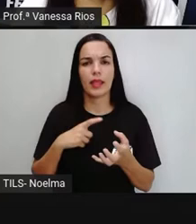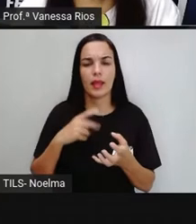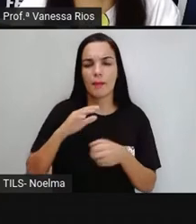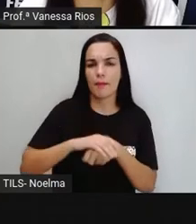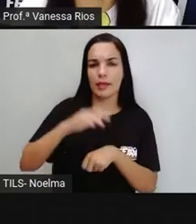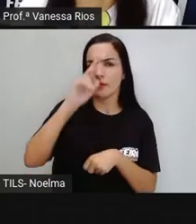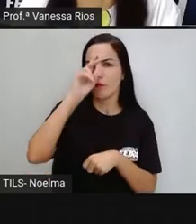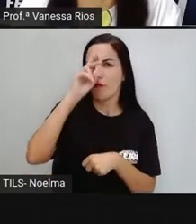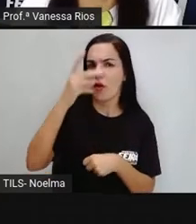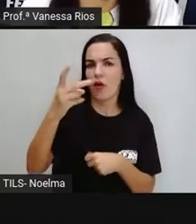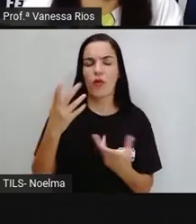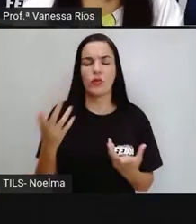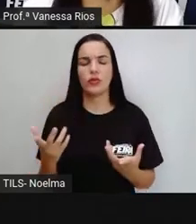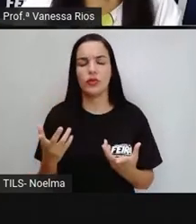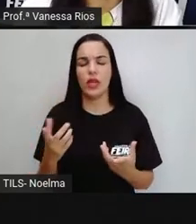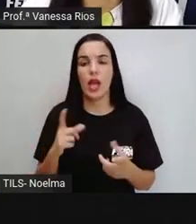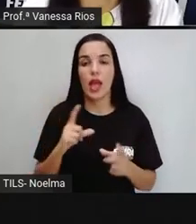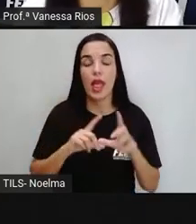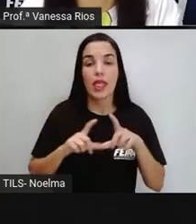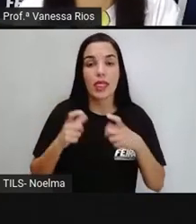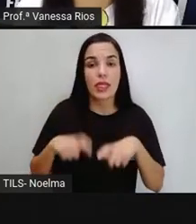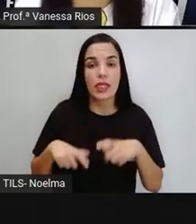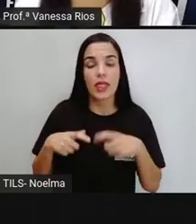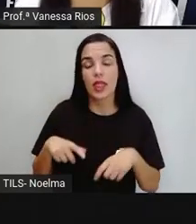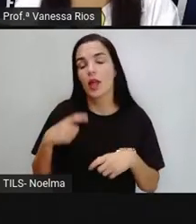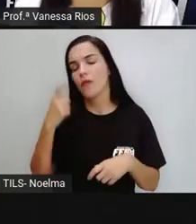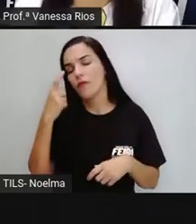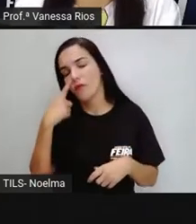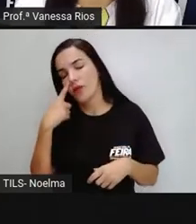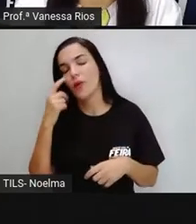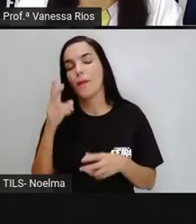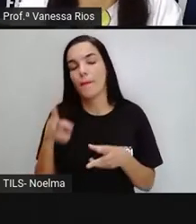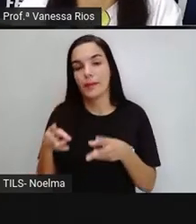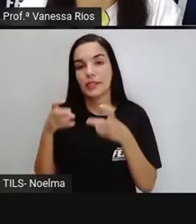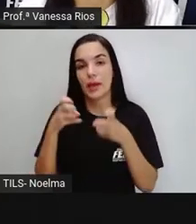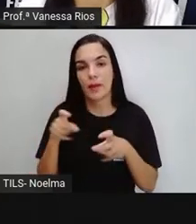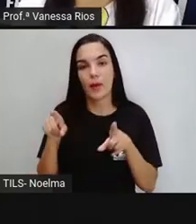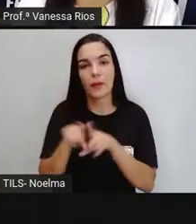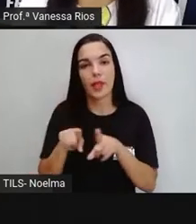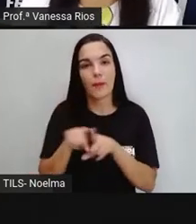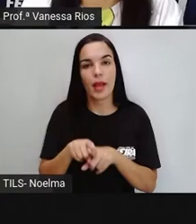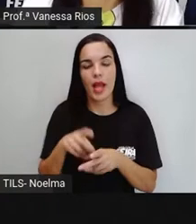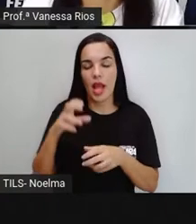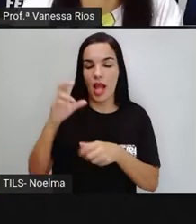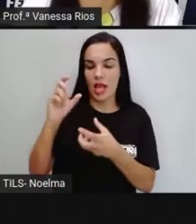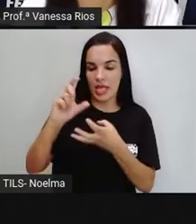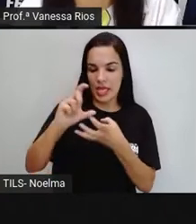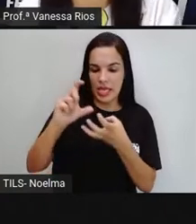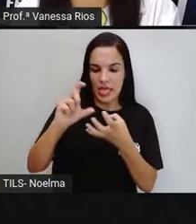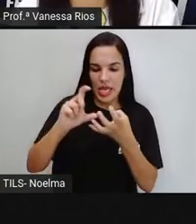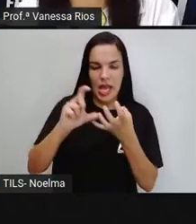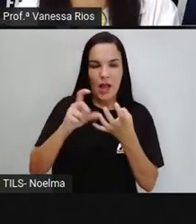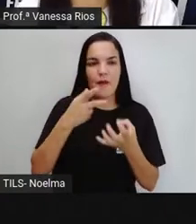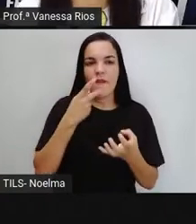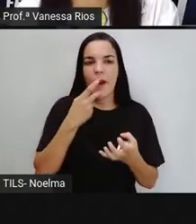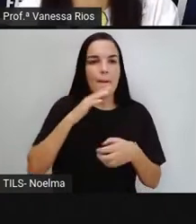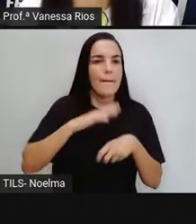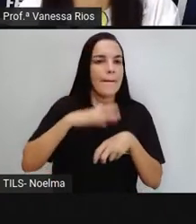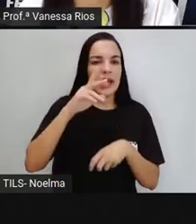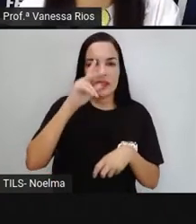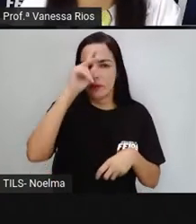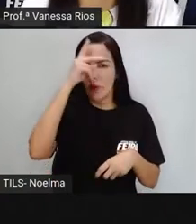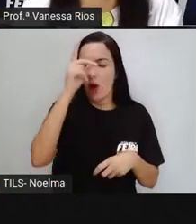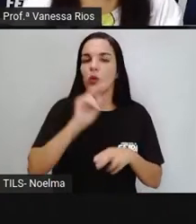tem uma entonação mais forte, que a gente percebeu que essa sílaba que a gente fala com mais força, nós chamamos de